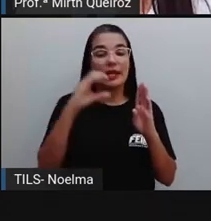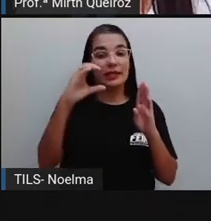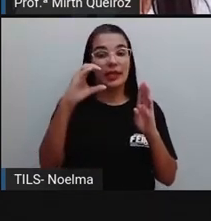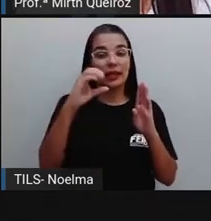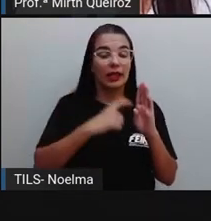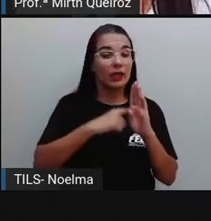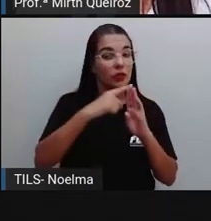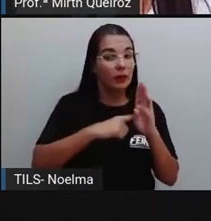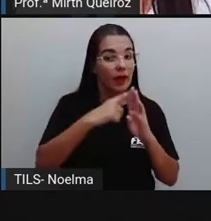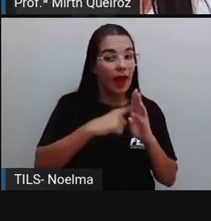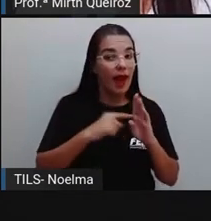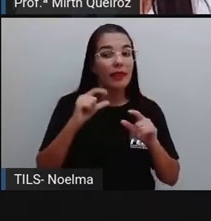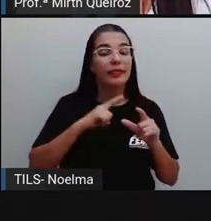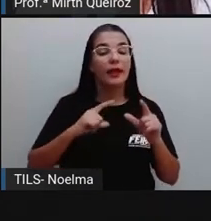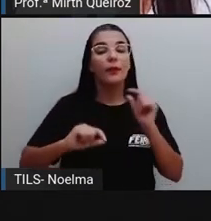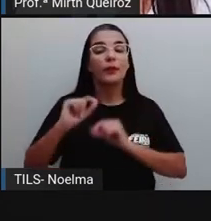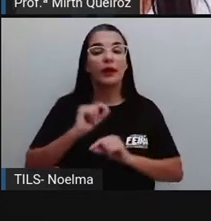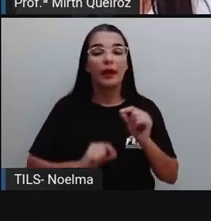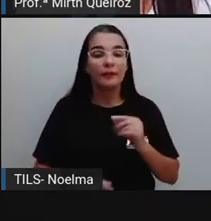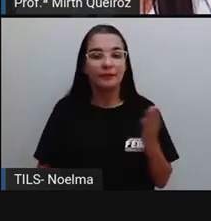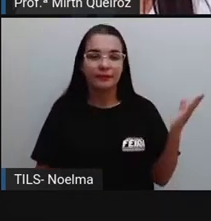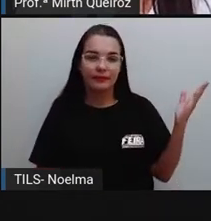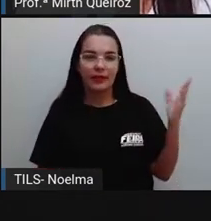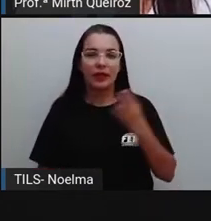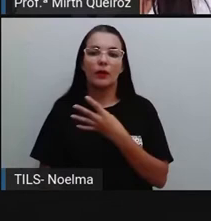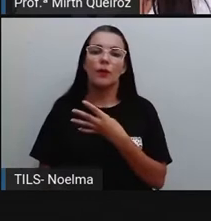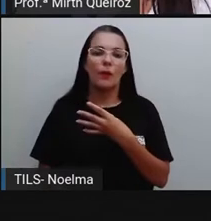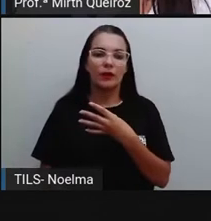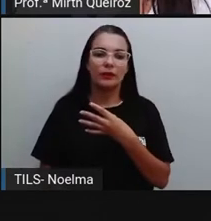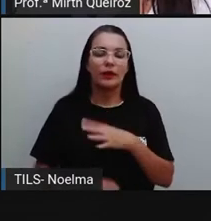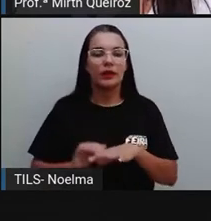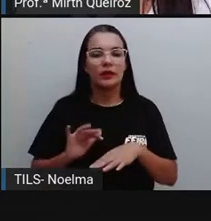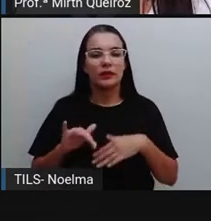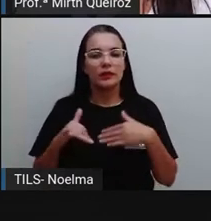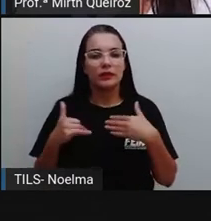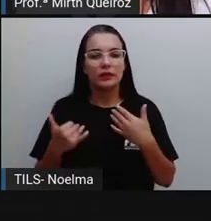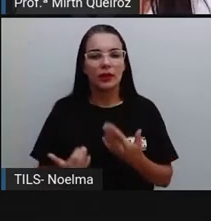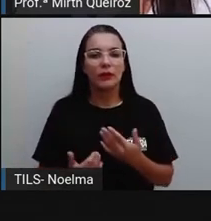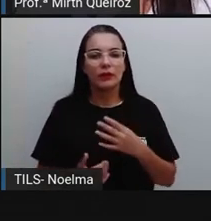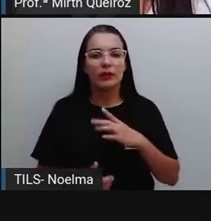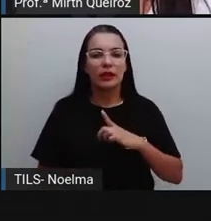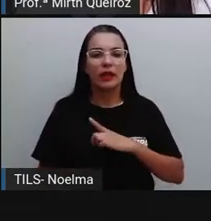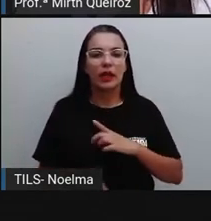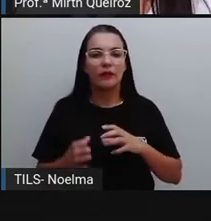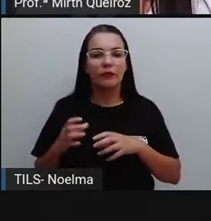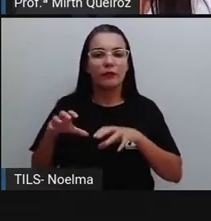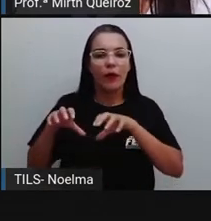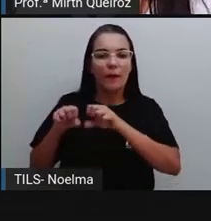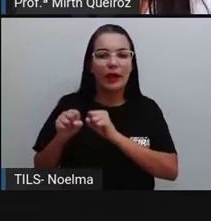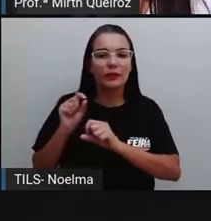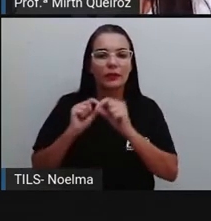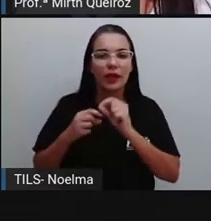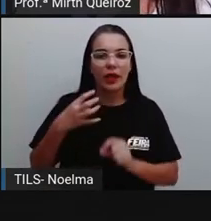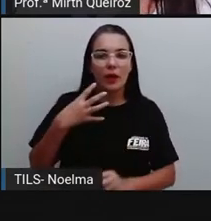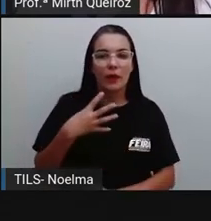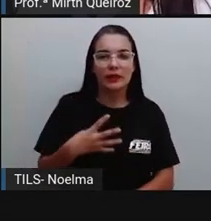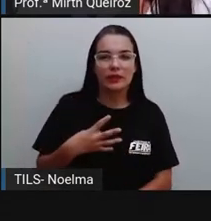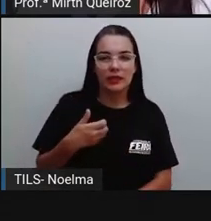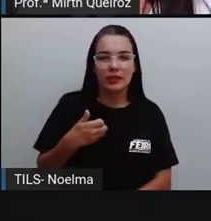centena de milhar, nós temos o numeral 4. Porque são 4 bolinhas. Que número vai formar aqui? O número é